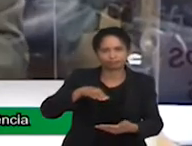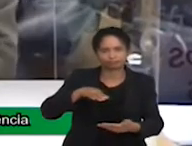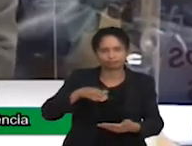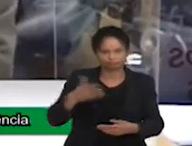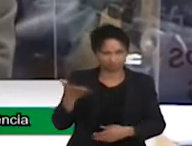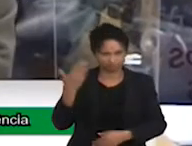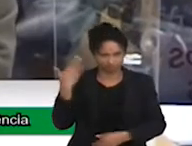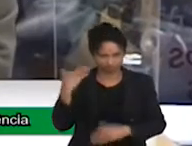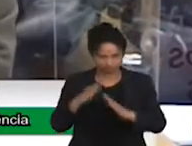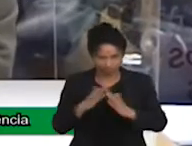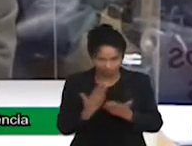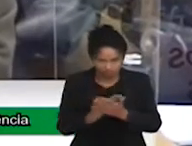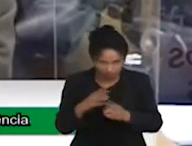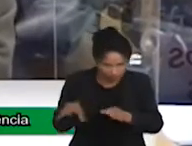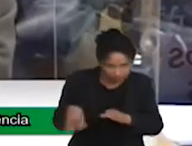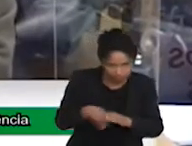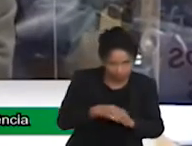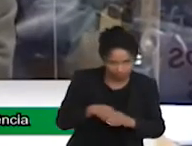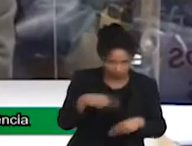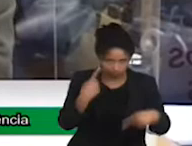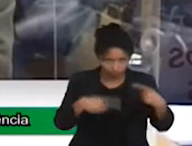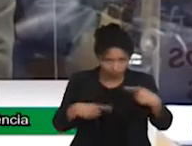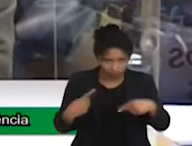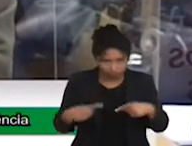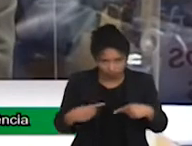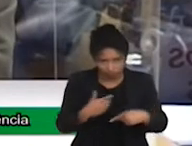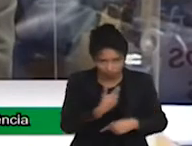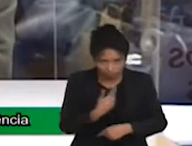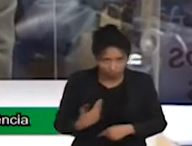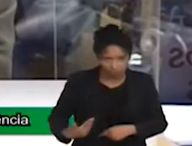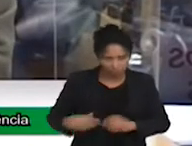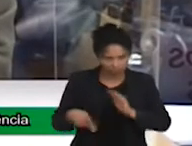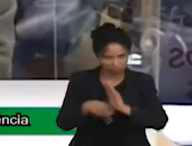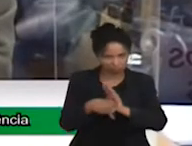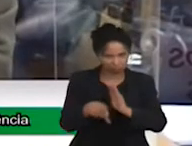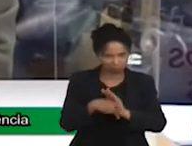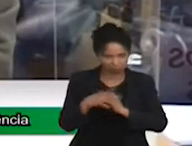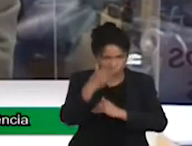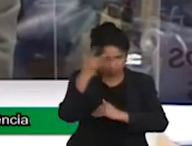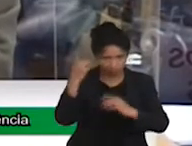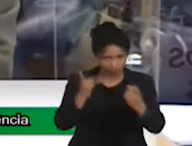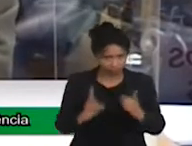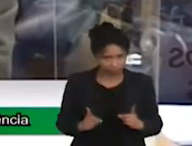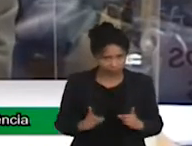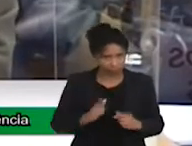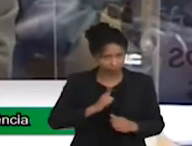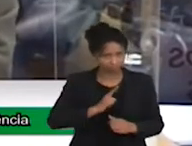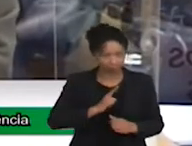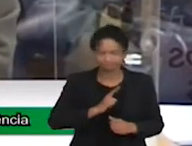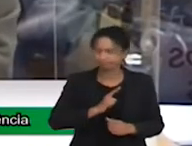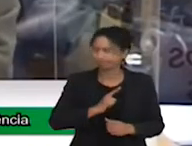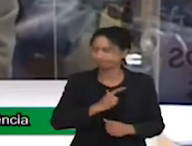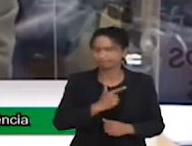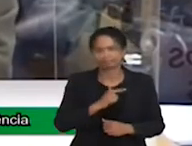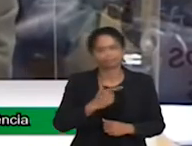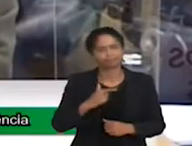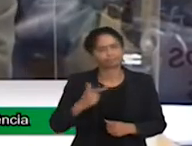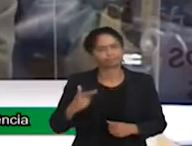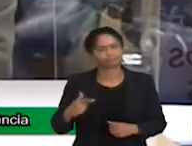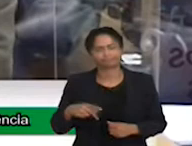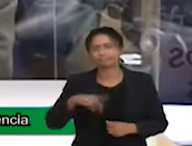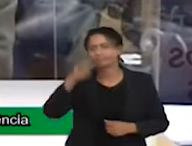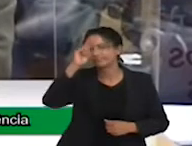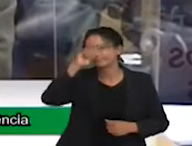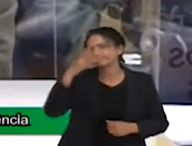para discutir, debater, lutar. E eu me lembro que tinha a fila de escola